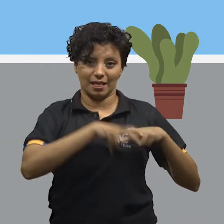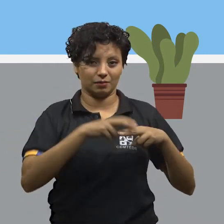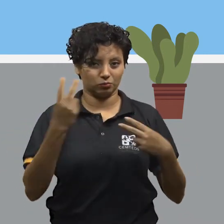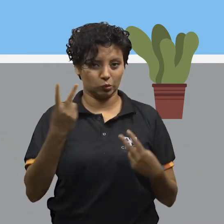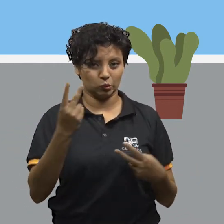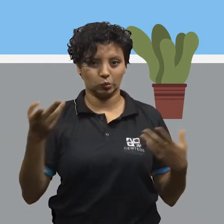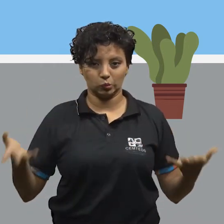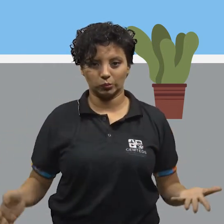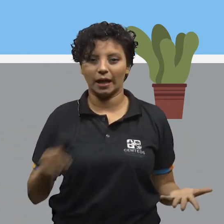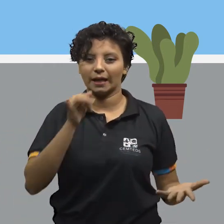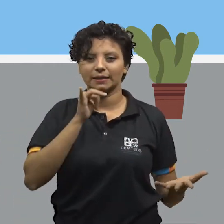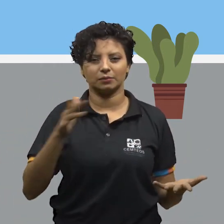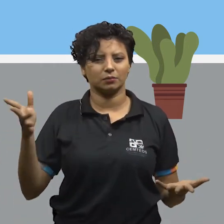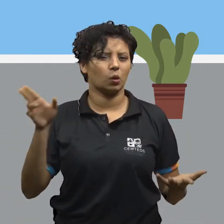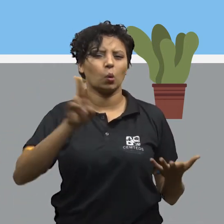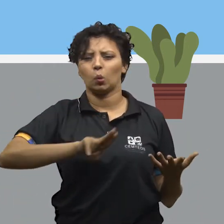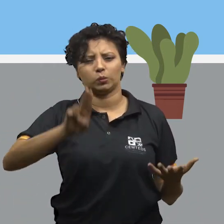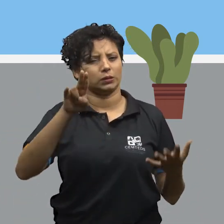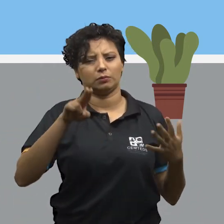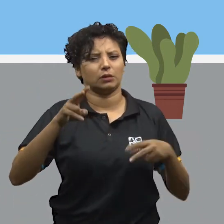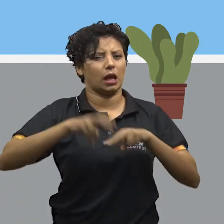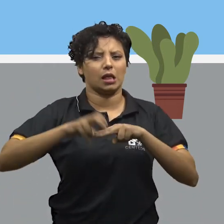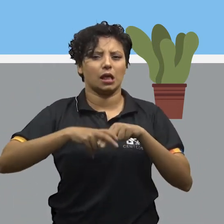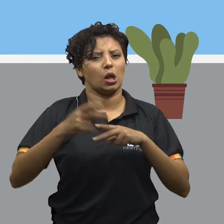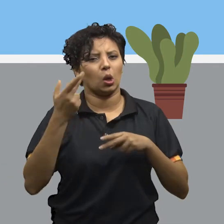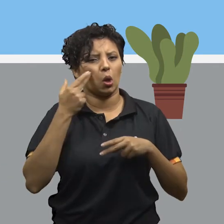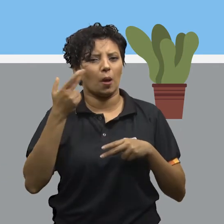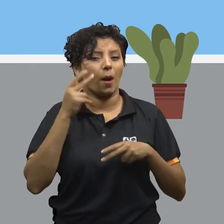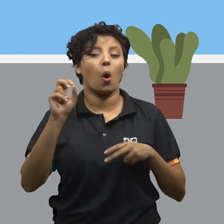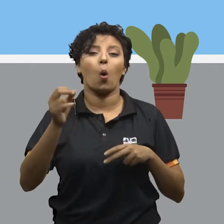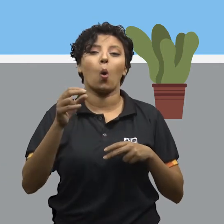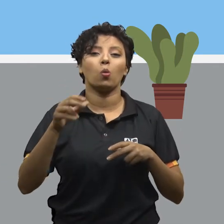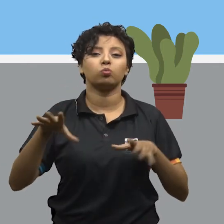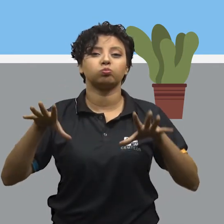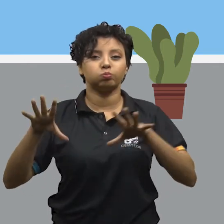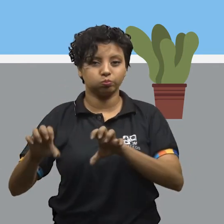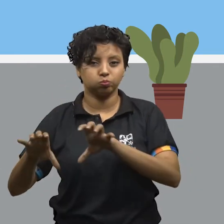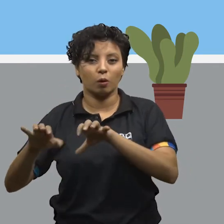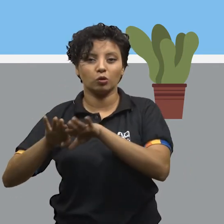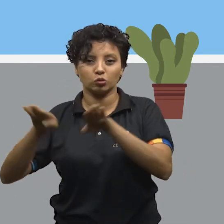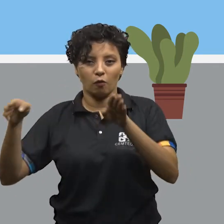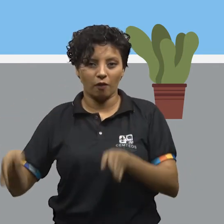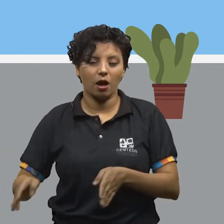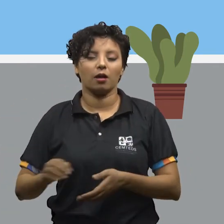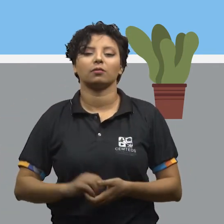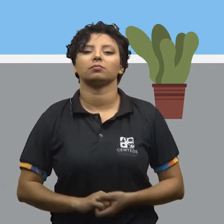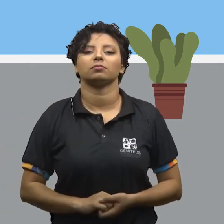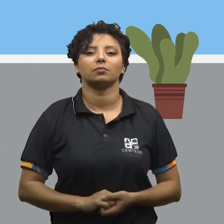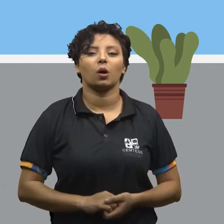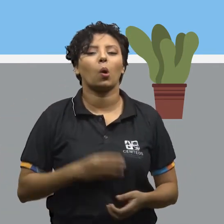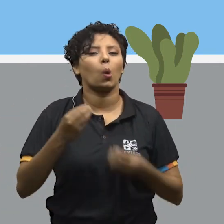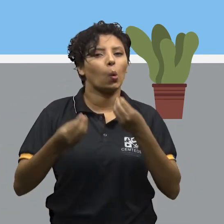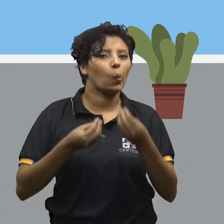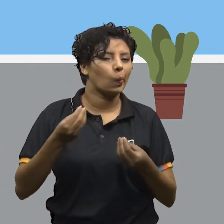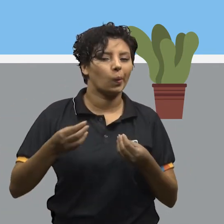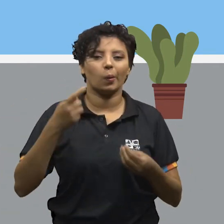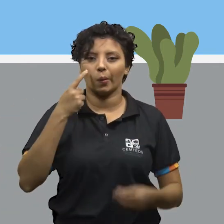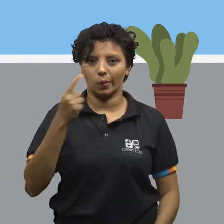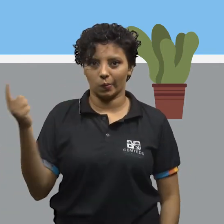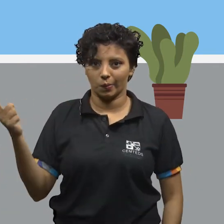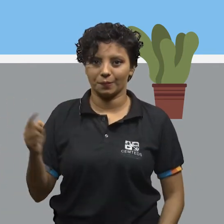banquinhos aqui, mas vocês podem estar utilizando as cadeiras ou o sofá da casa de vocês, tá bom? Como é que vai ser esse movimento?